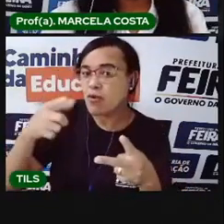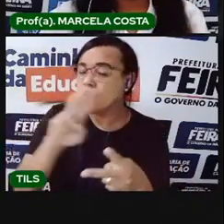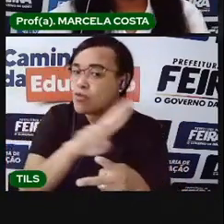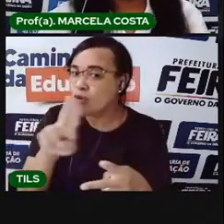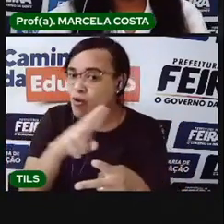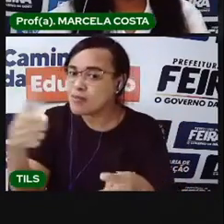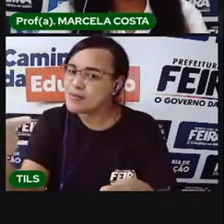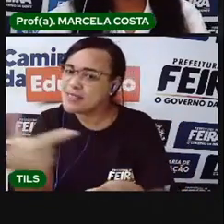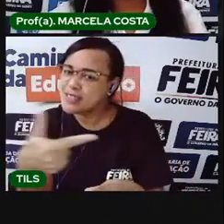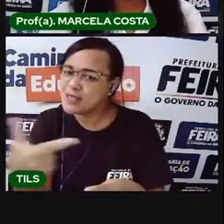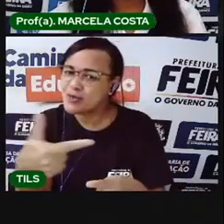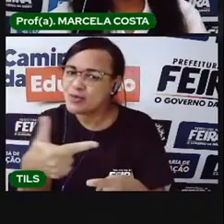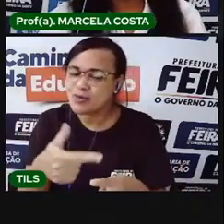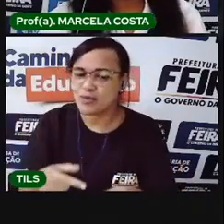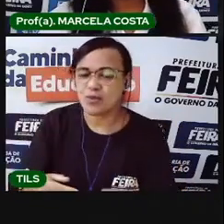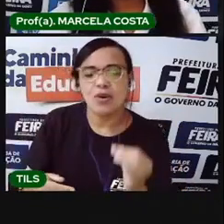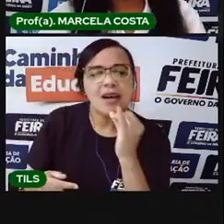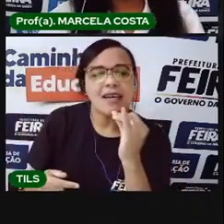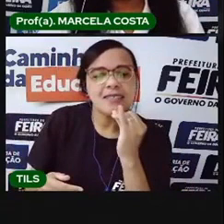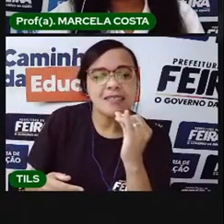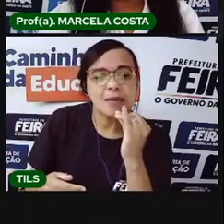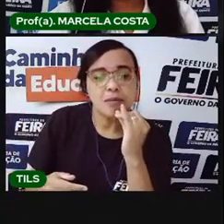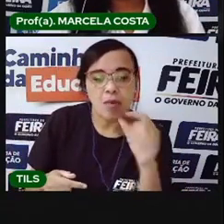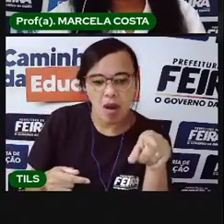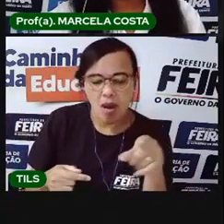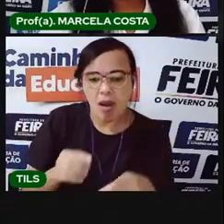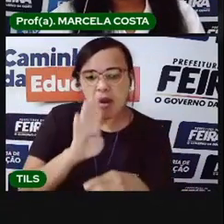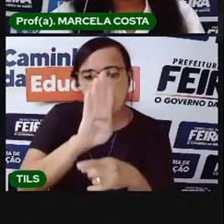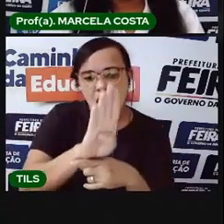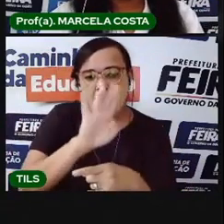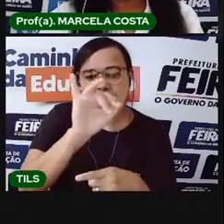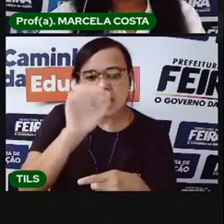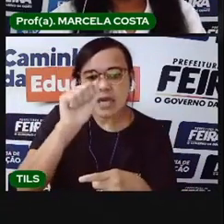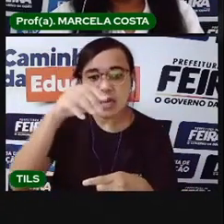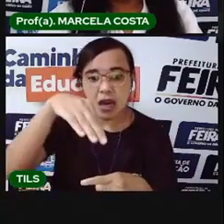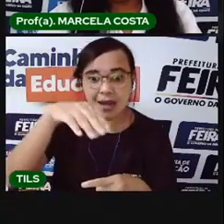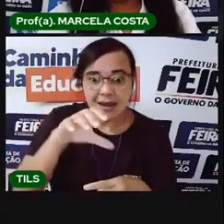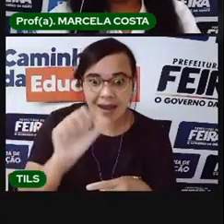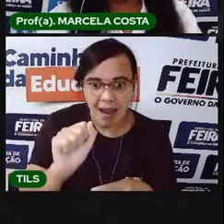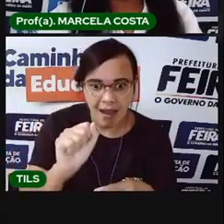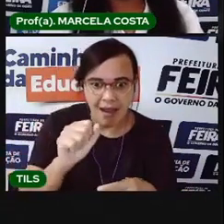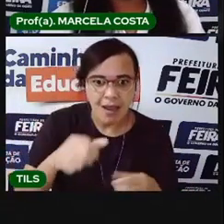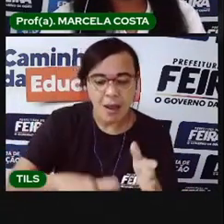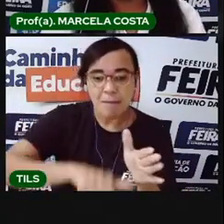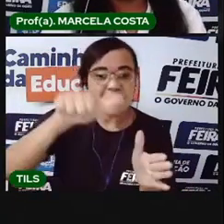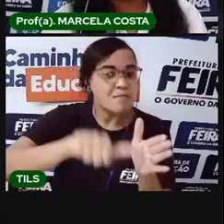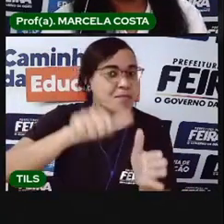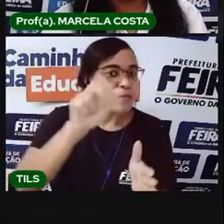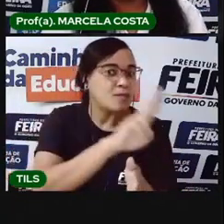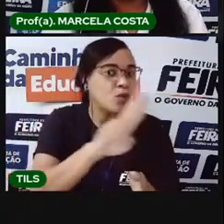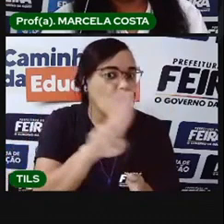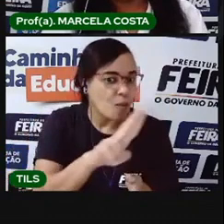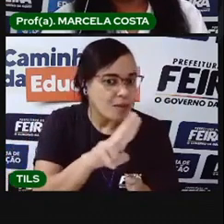com esse nome, Bianca Lima dos Santos. O nome Bianca, que vem na frente, representa